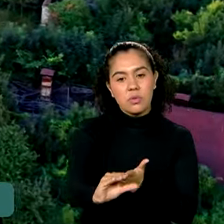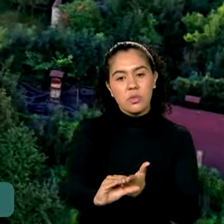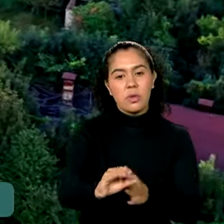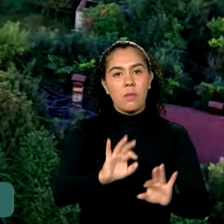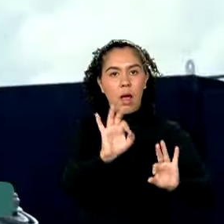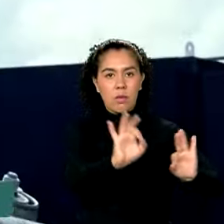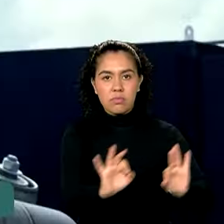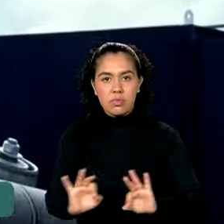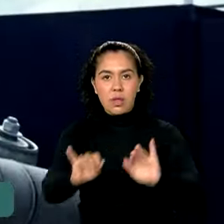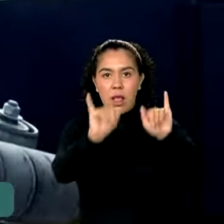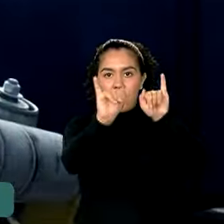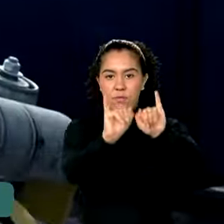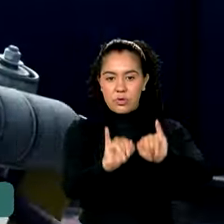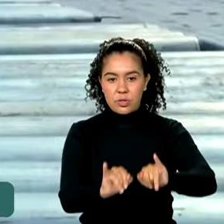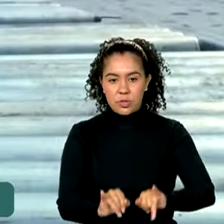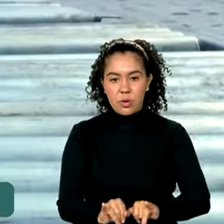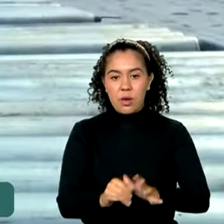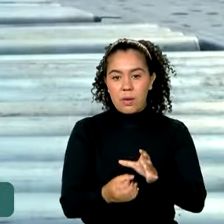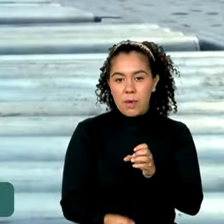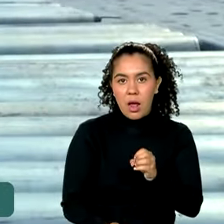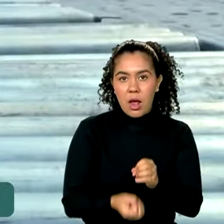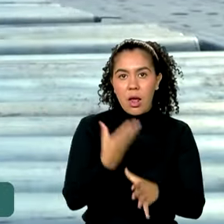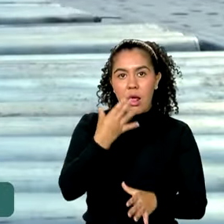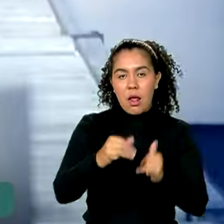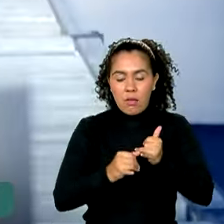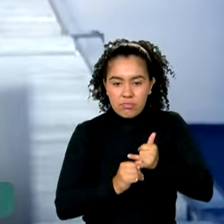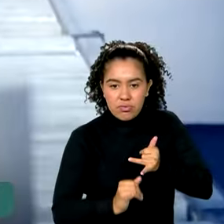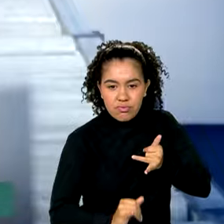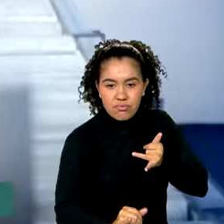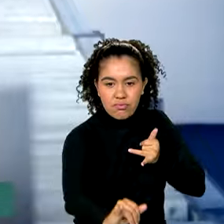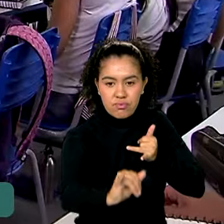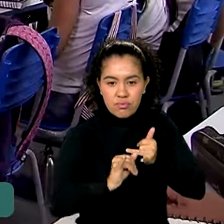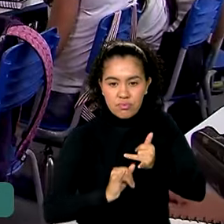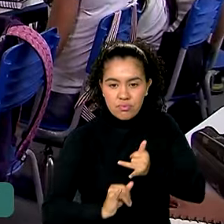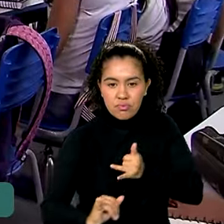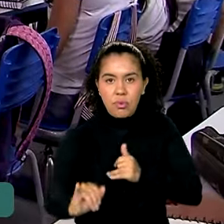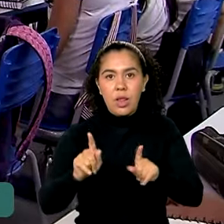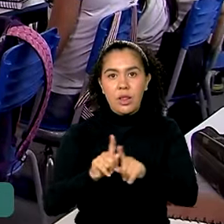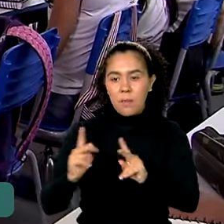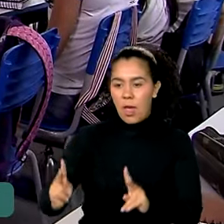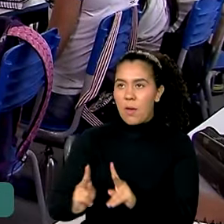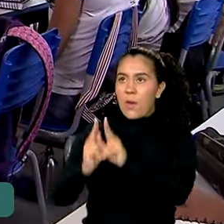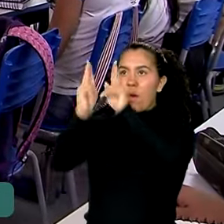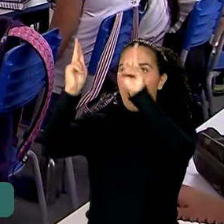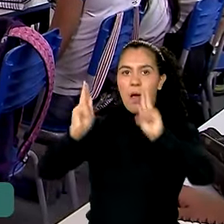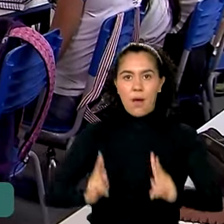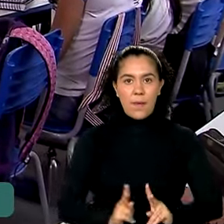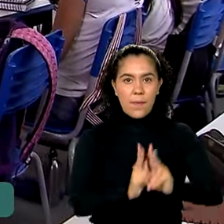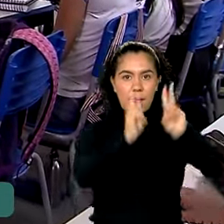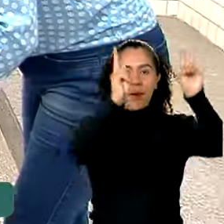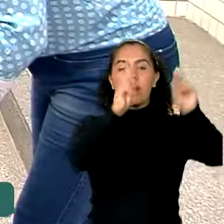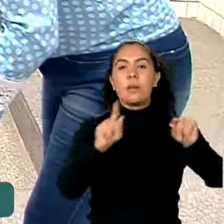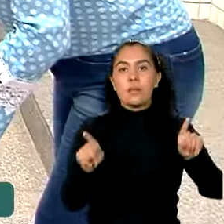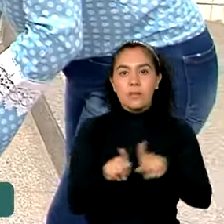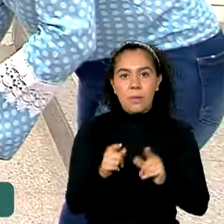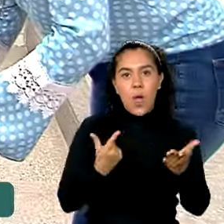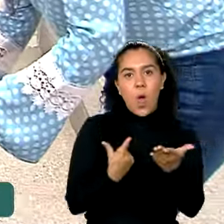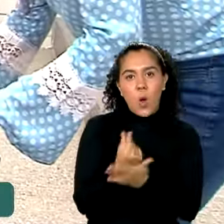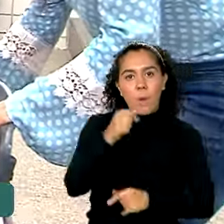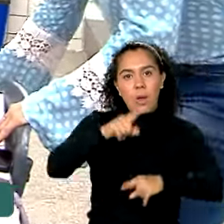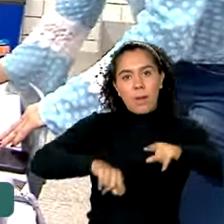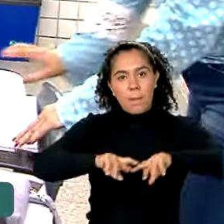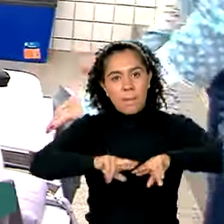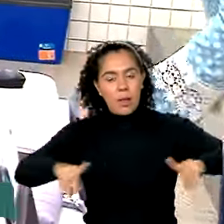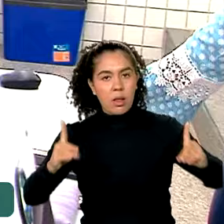infraestrutura desde a instalação de fibra óticas e de antenas até a compra de programas didáticos e